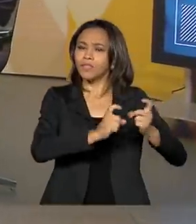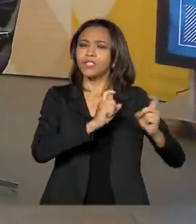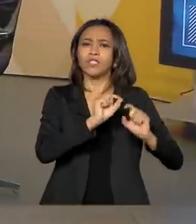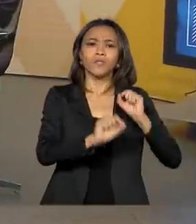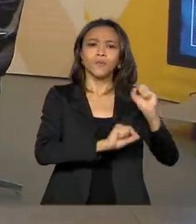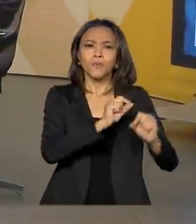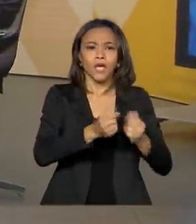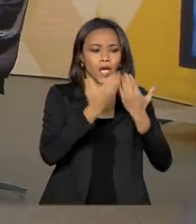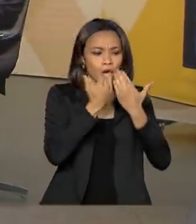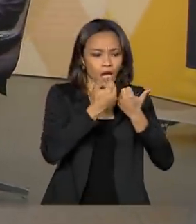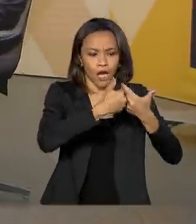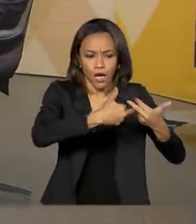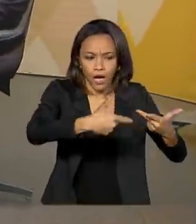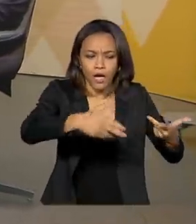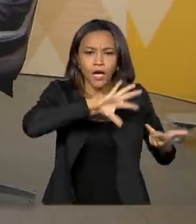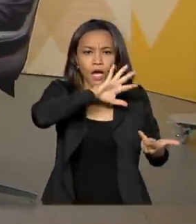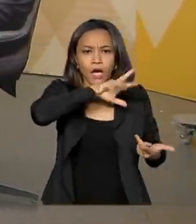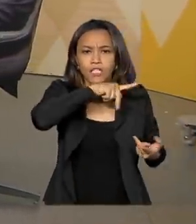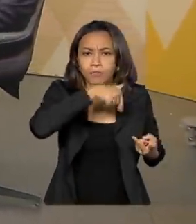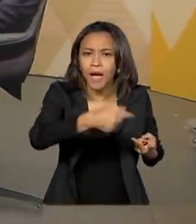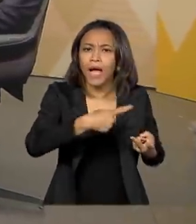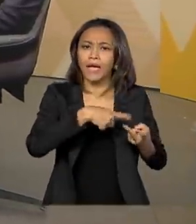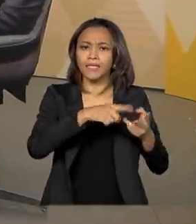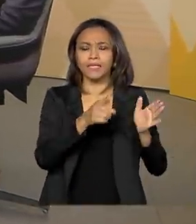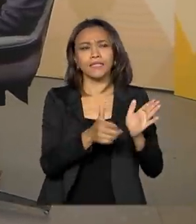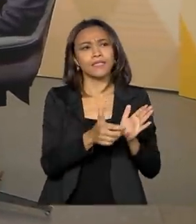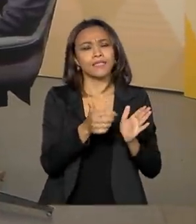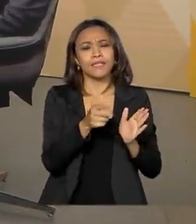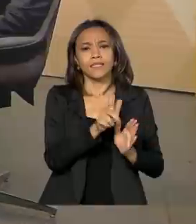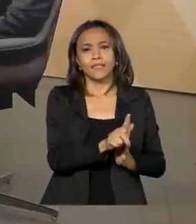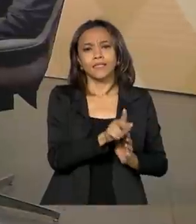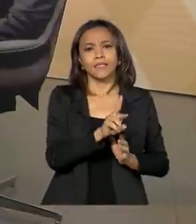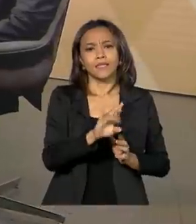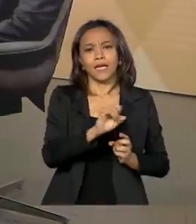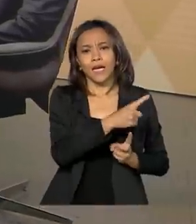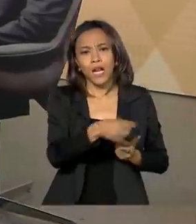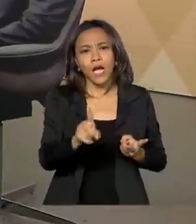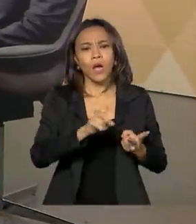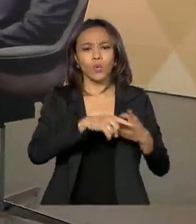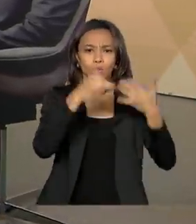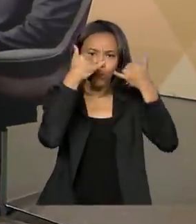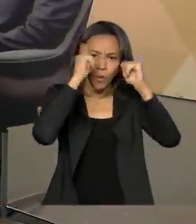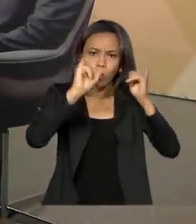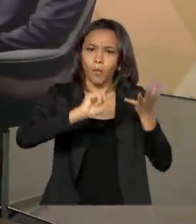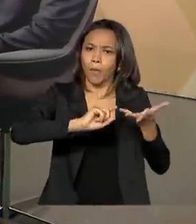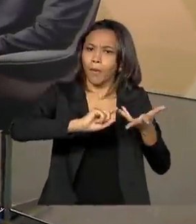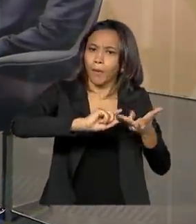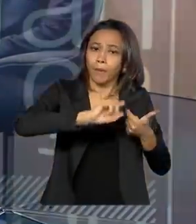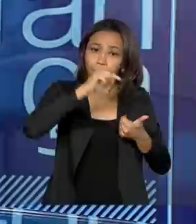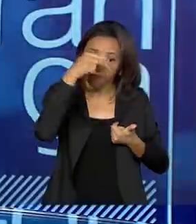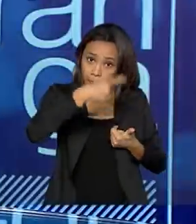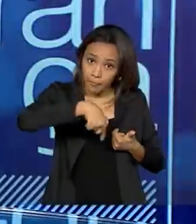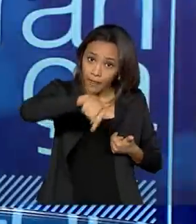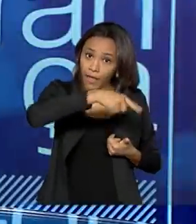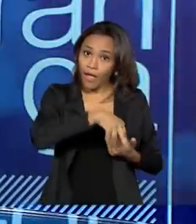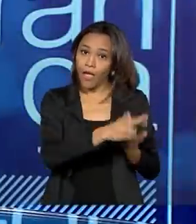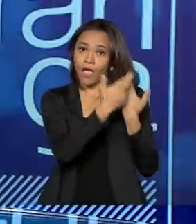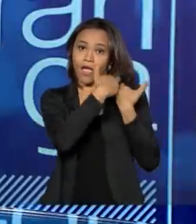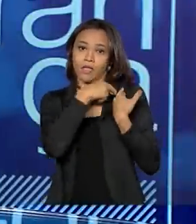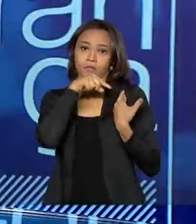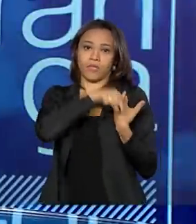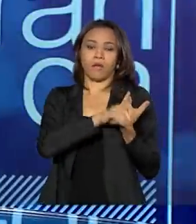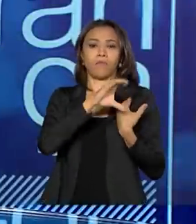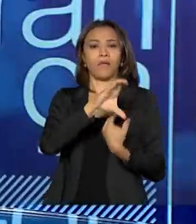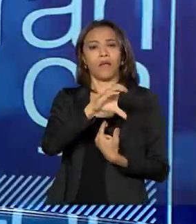ativos biológicos. Então, rações, animais, grãos, bovinos, em geral, são vendidos pela Conab,